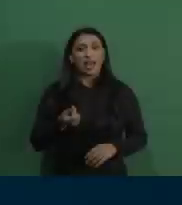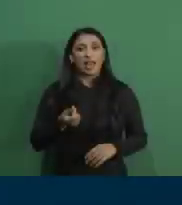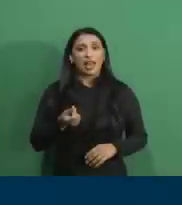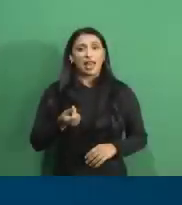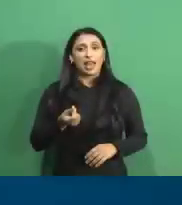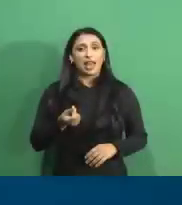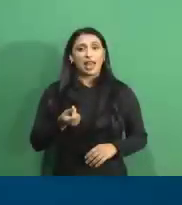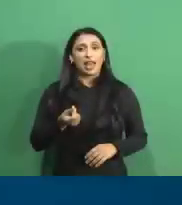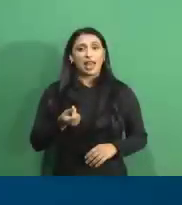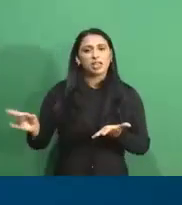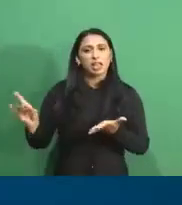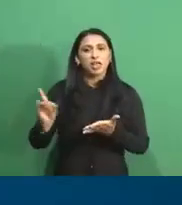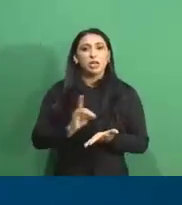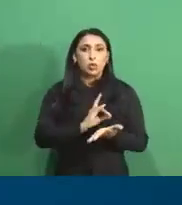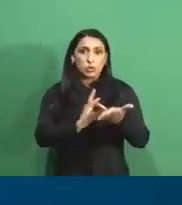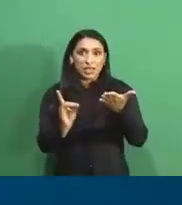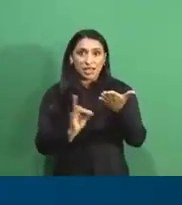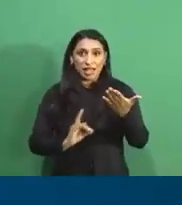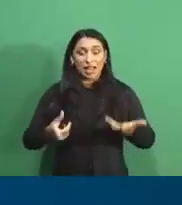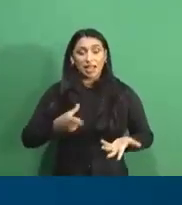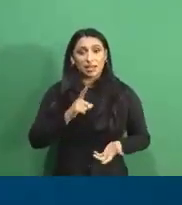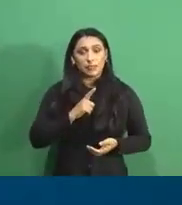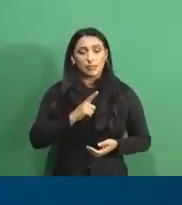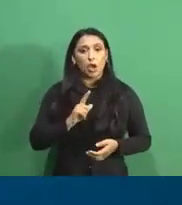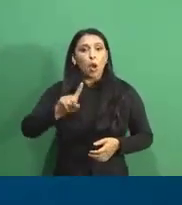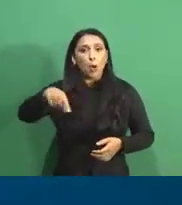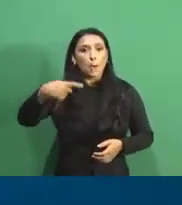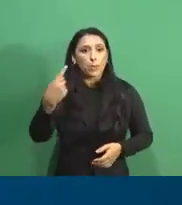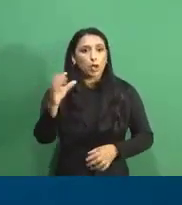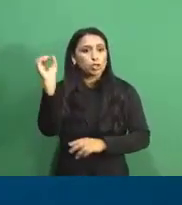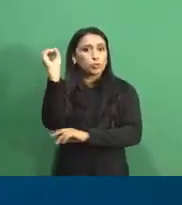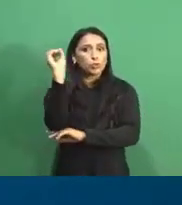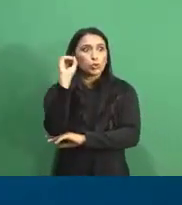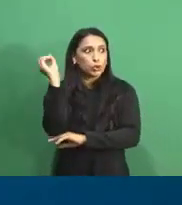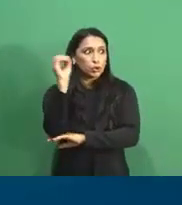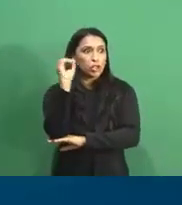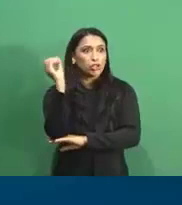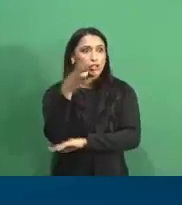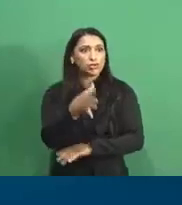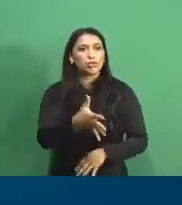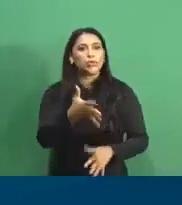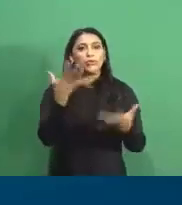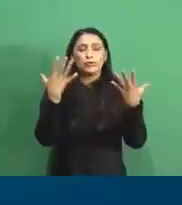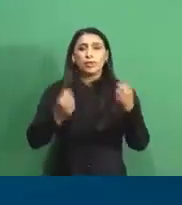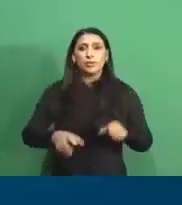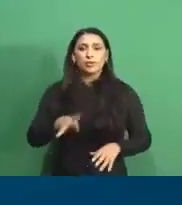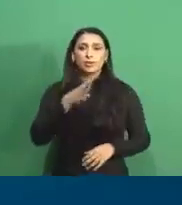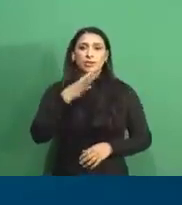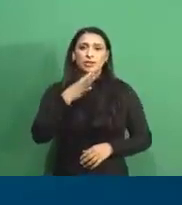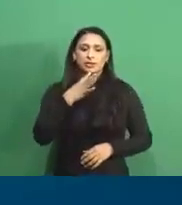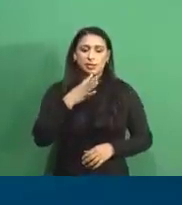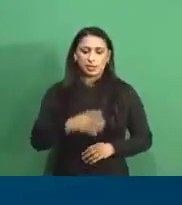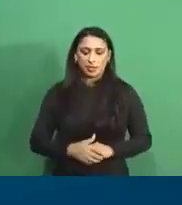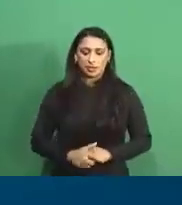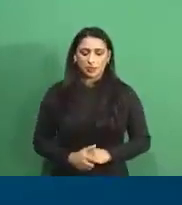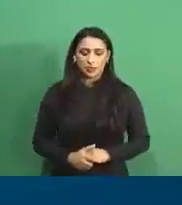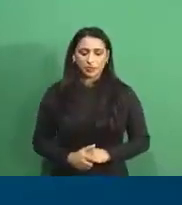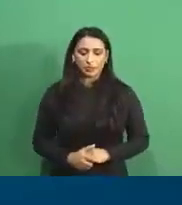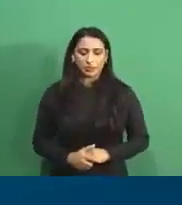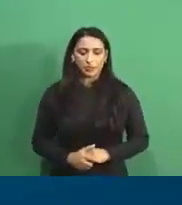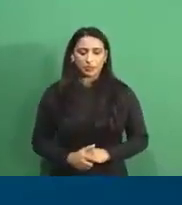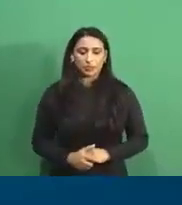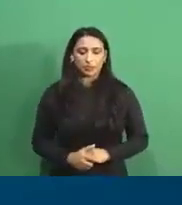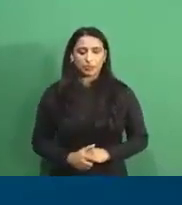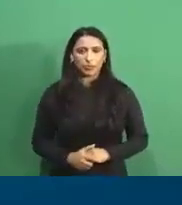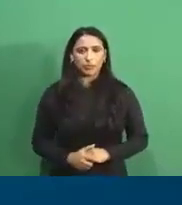O próximo projeto vem do Rio Grande do Sul. Nós vamos conhecer a TechTrap, um